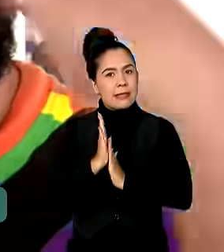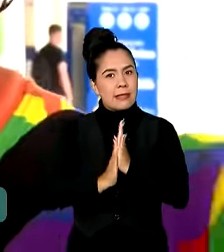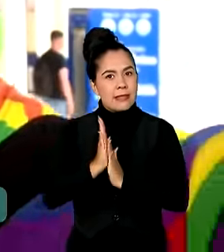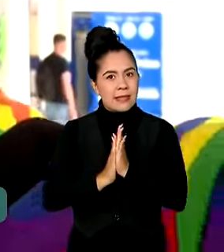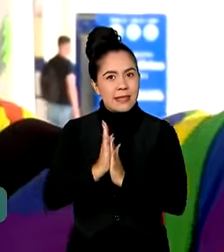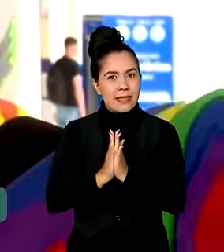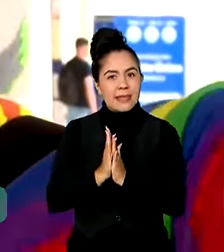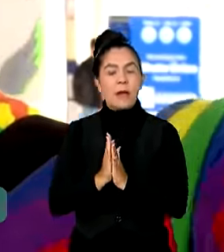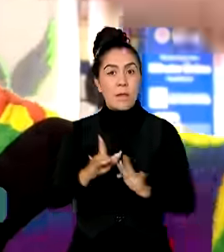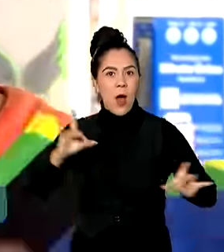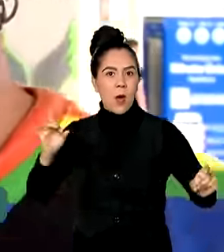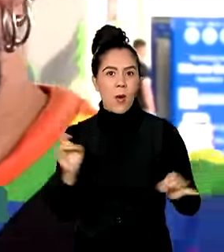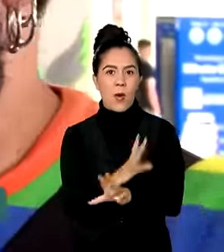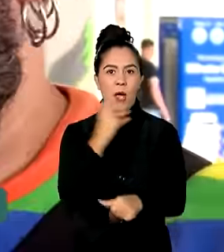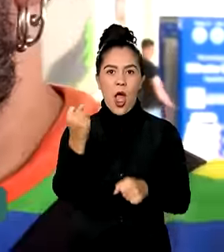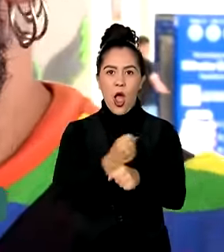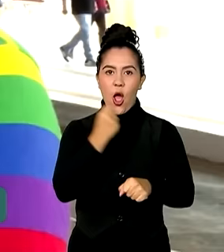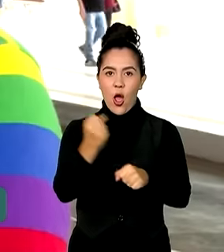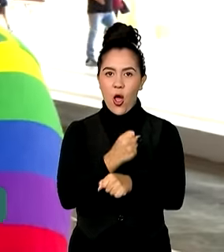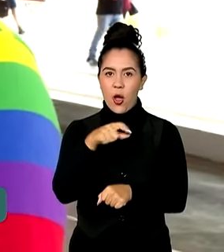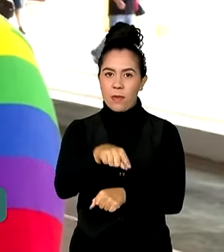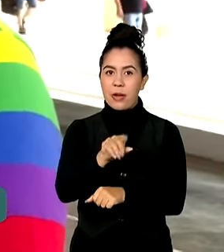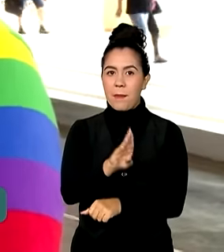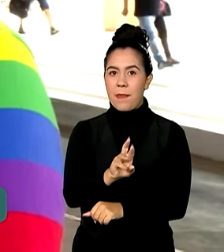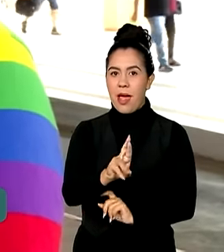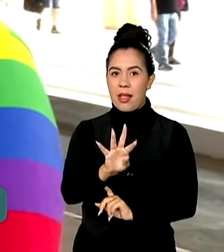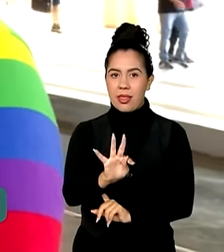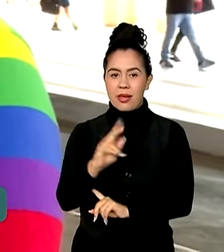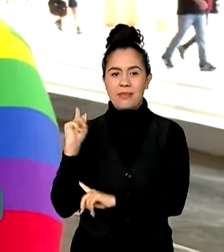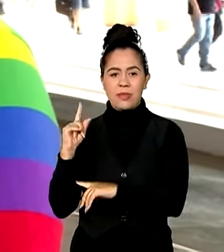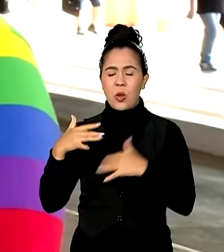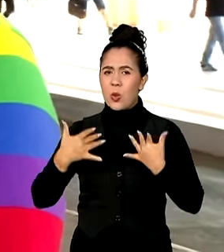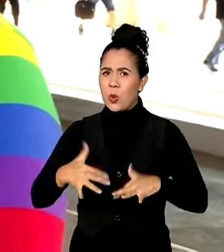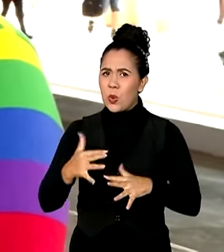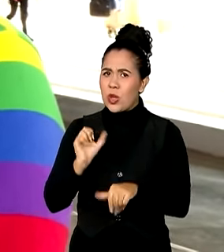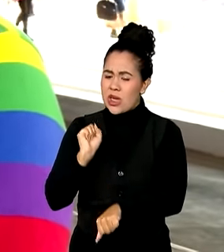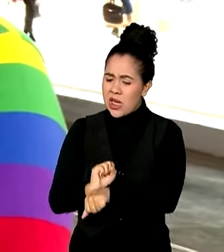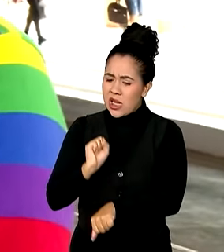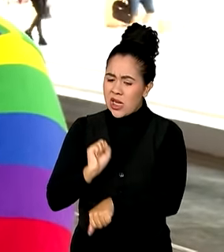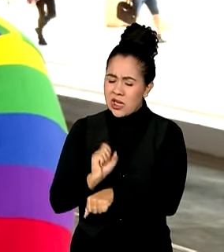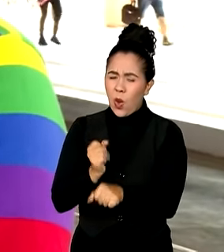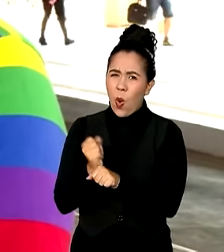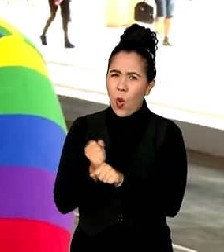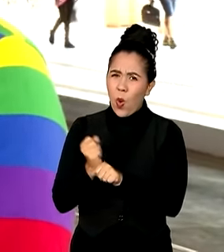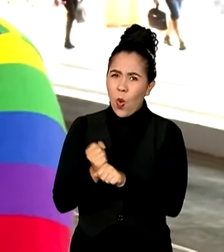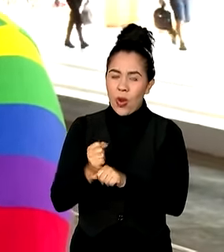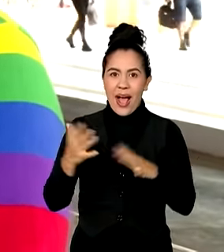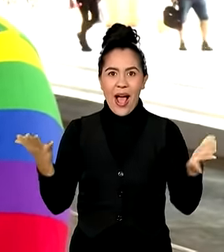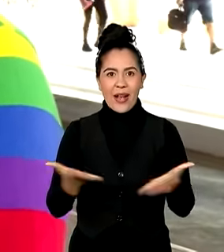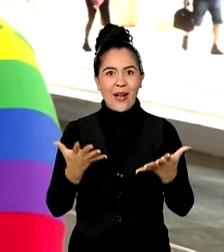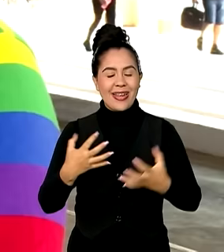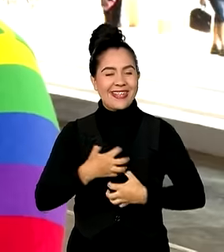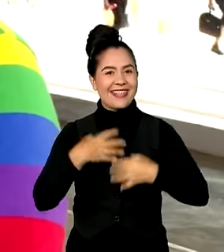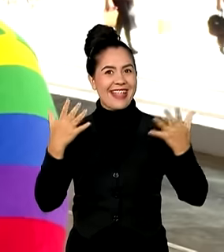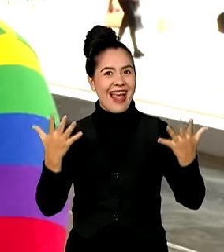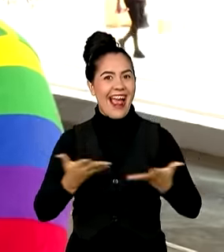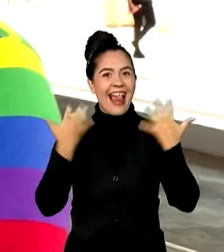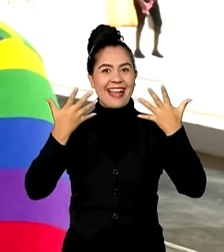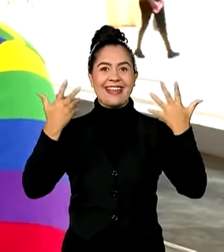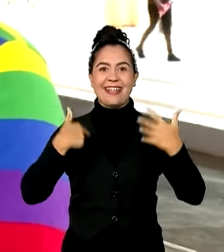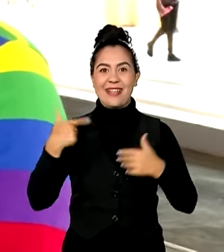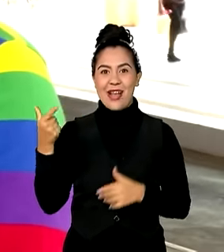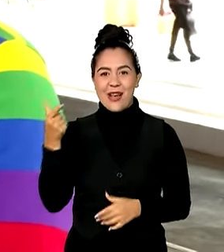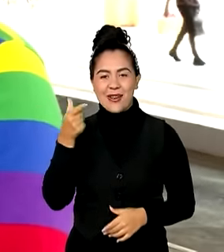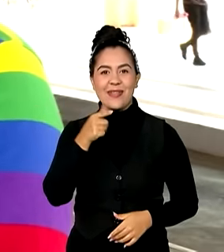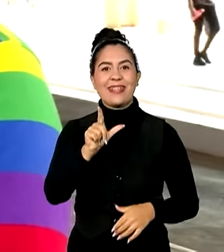conclusão das obras do novo BRT. Foram muitos anos de espera, então foi uma alegria imensa poder ter essa honra de